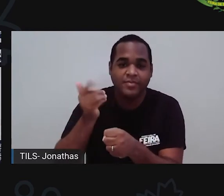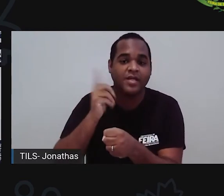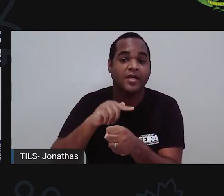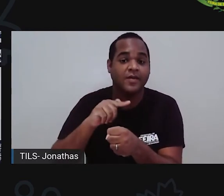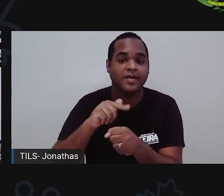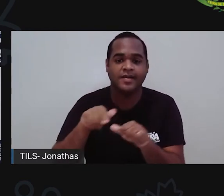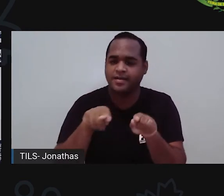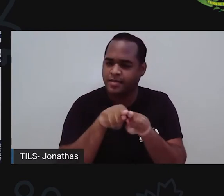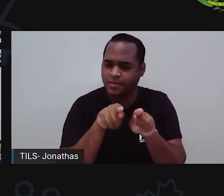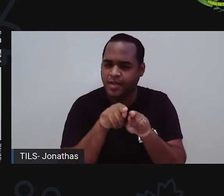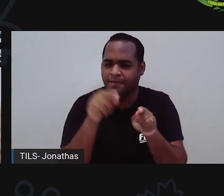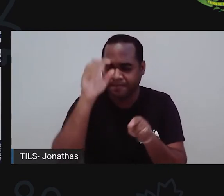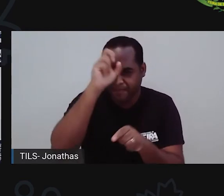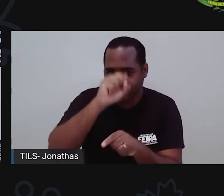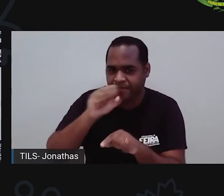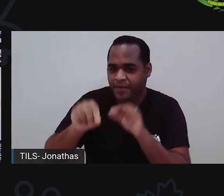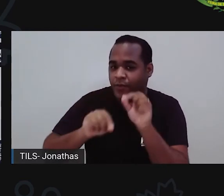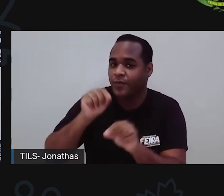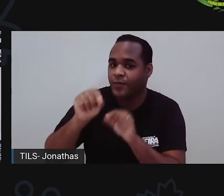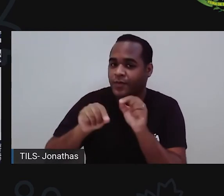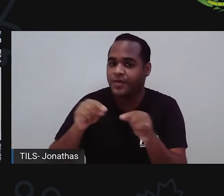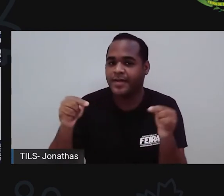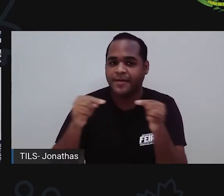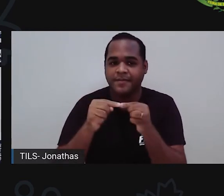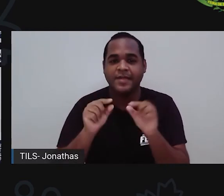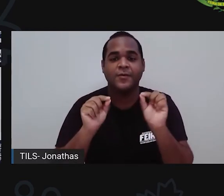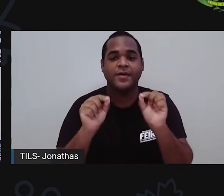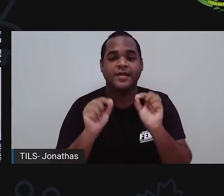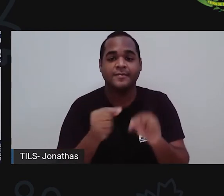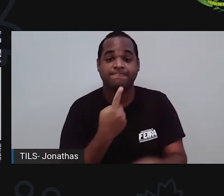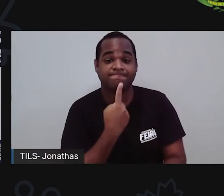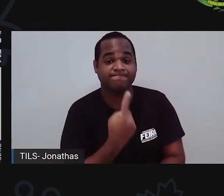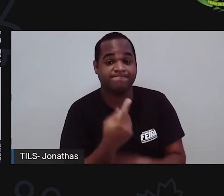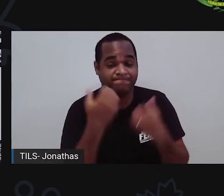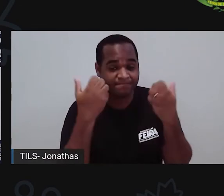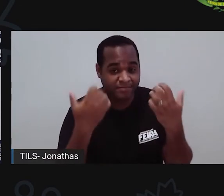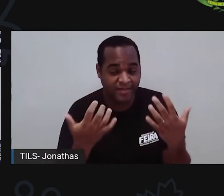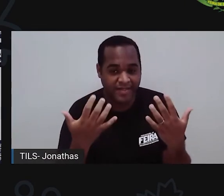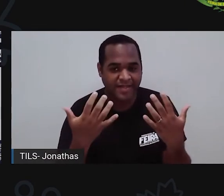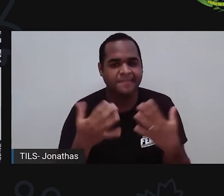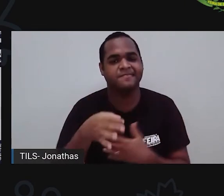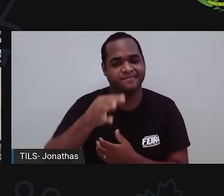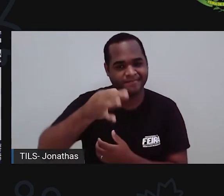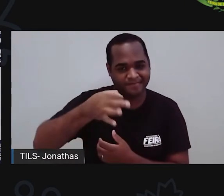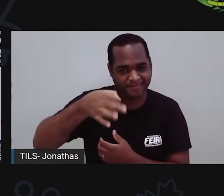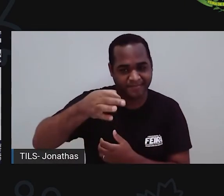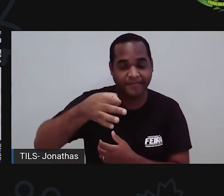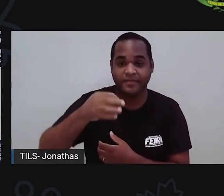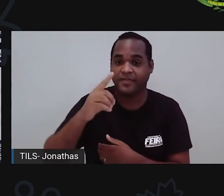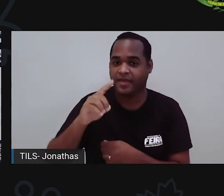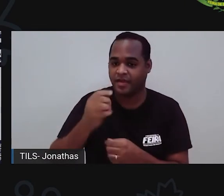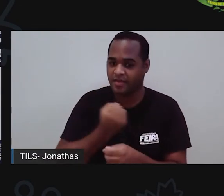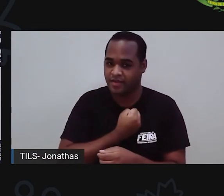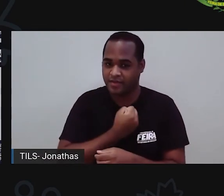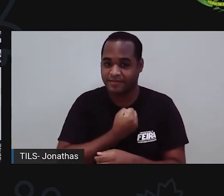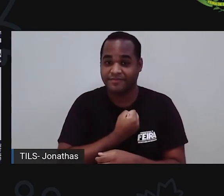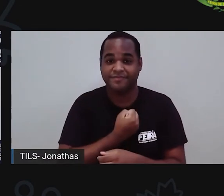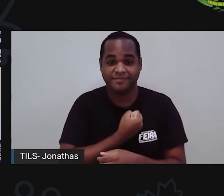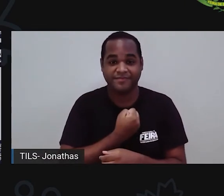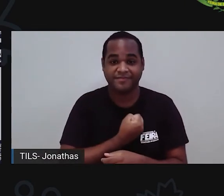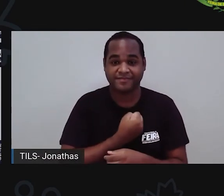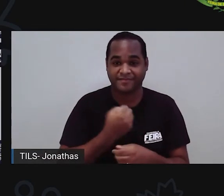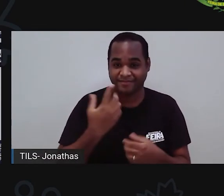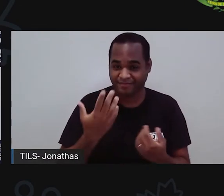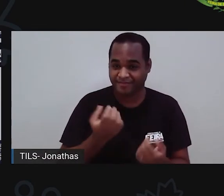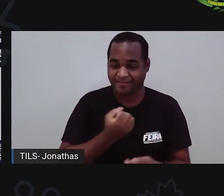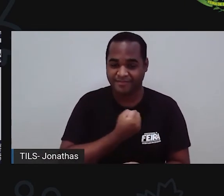o que nessa aula aqui com esse camarada que tá falando pra você? Exatamente, a aula de matemática,